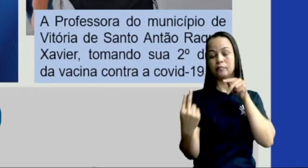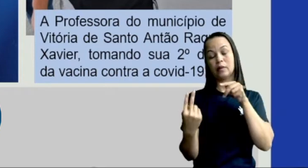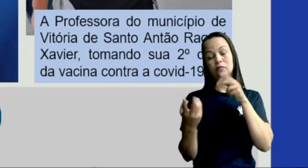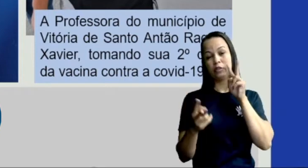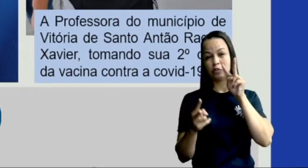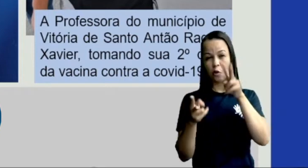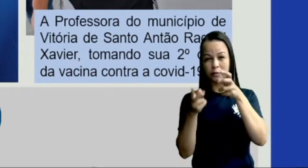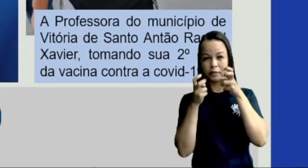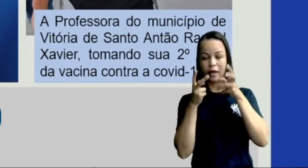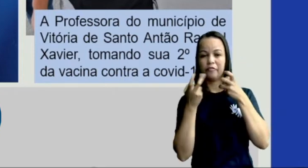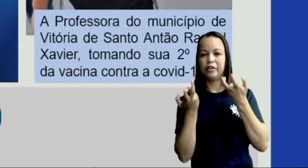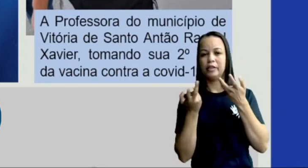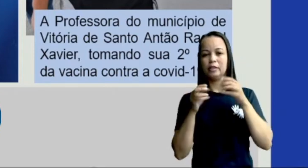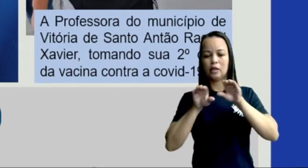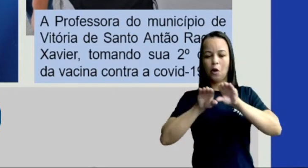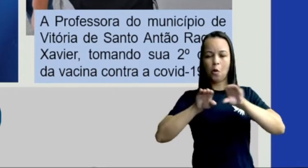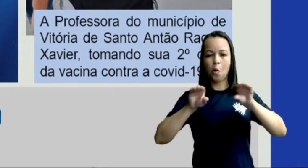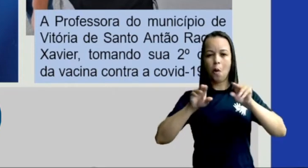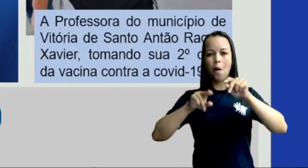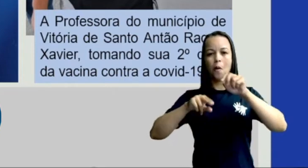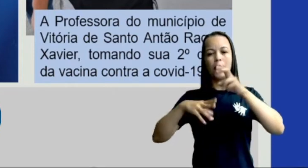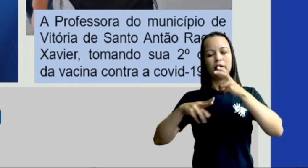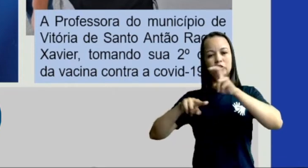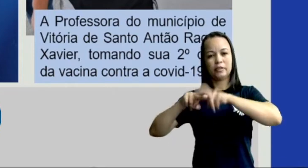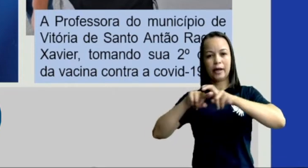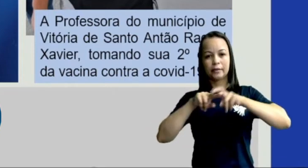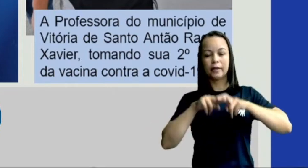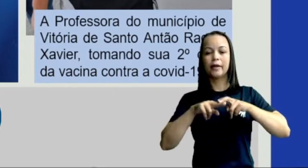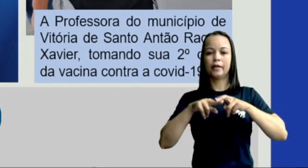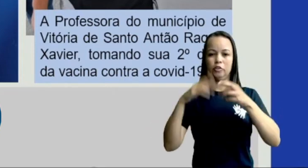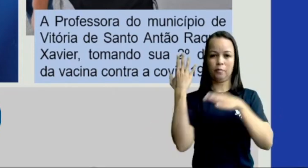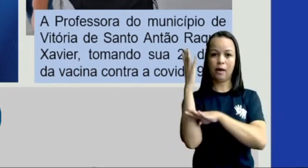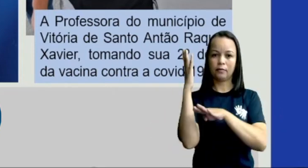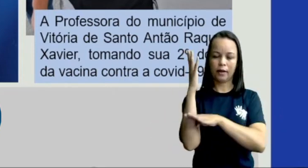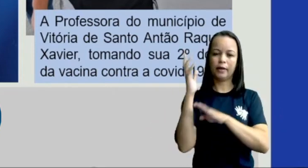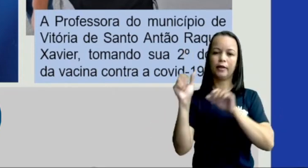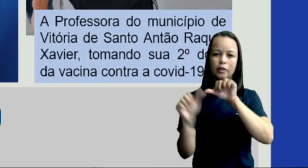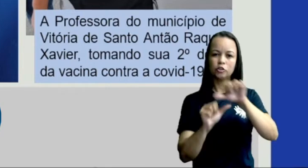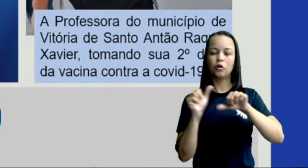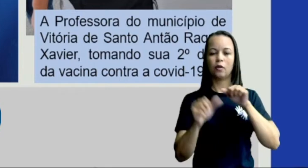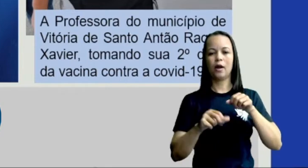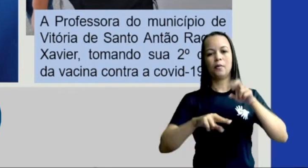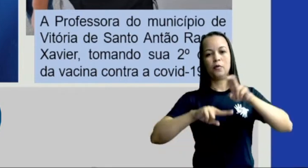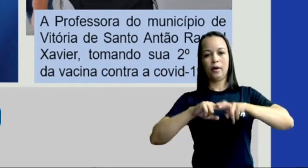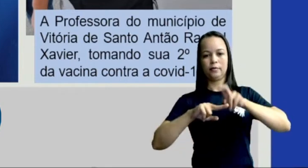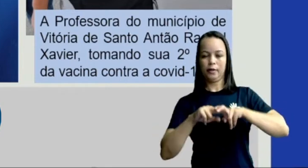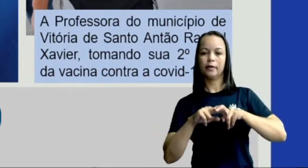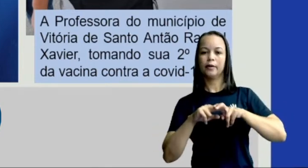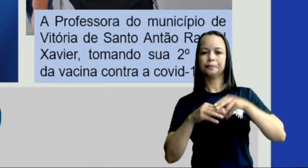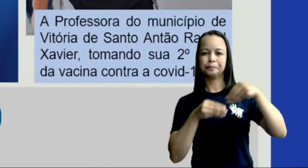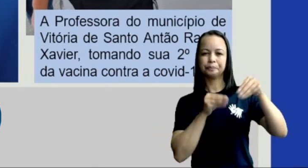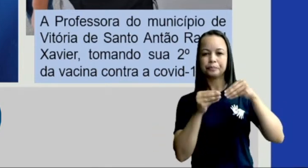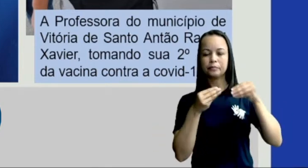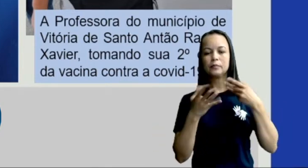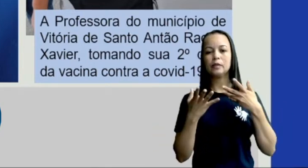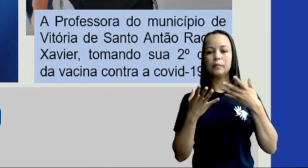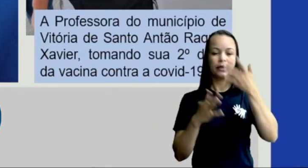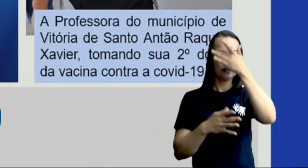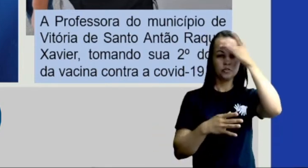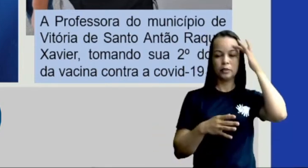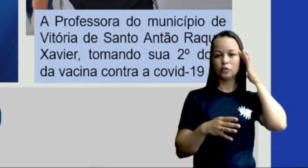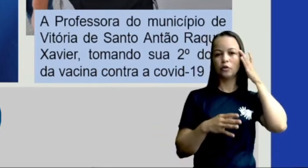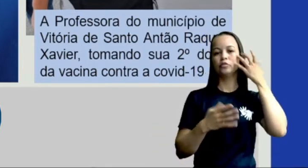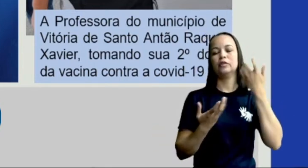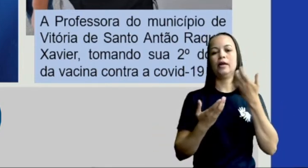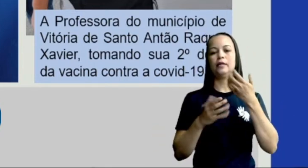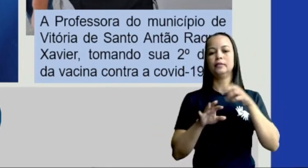bancos, que geralmente são bancos de madeiras, eles trocaram por cadeiras de plásticos para que as pessoas ficassem em um distanciamento